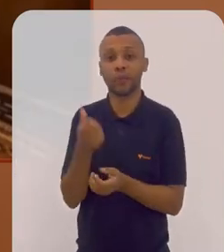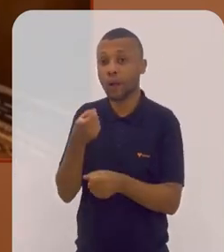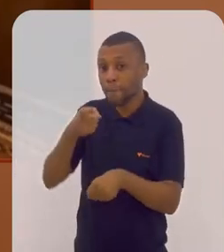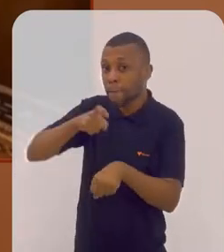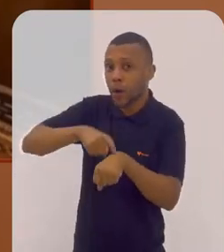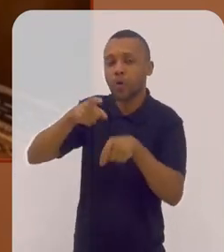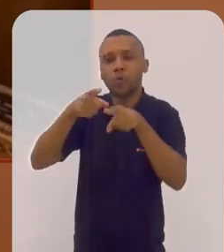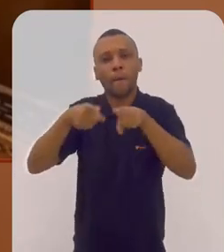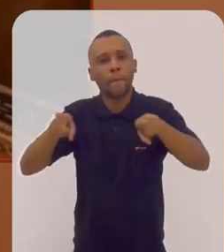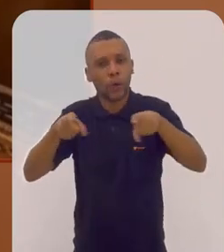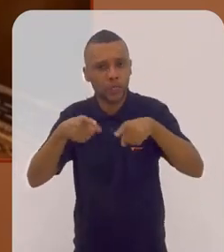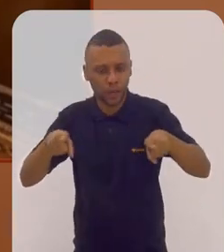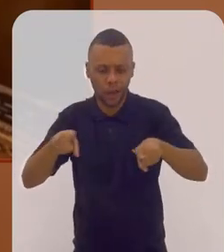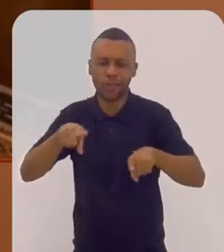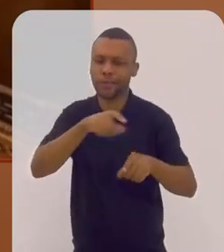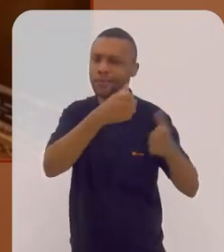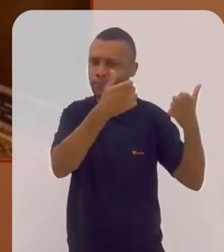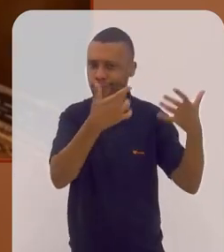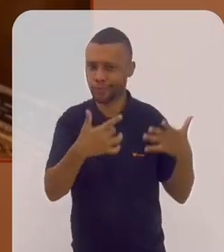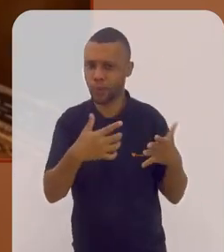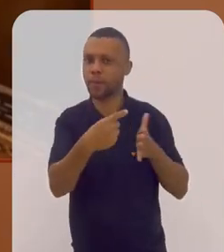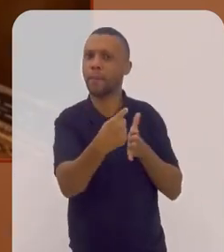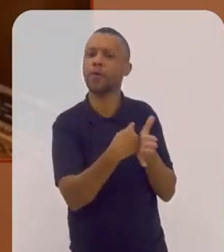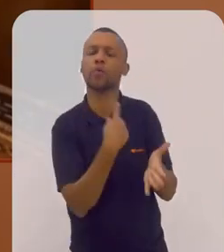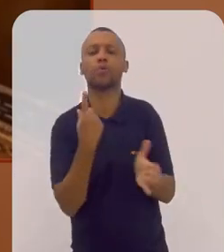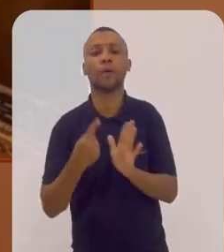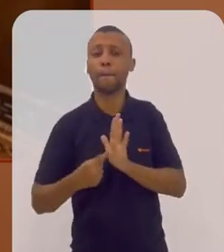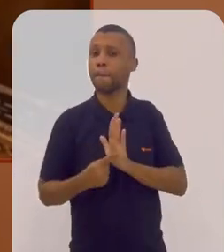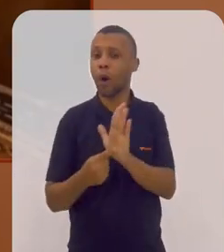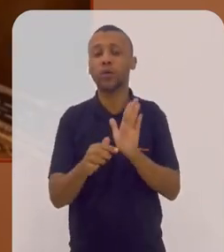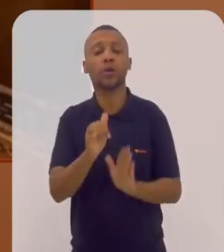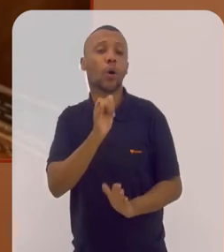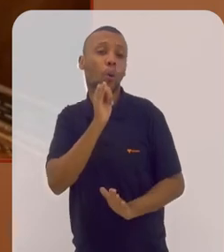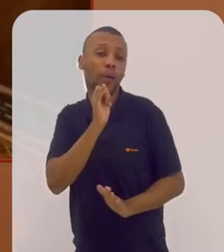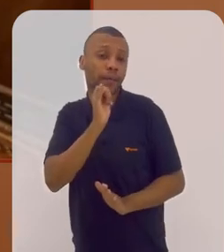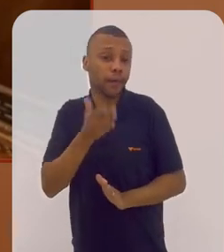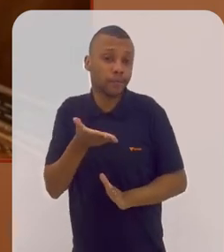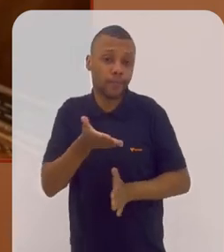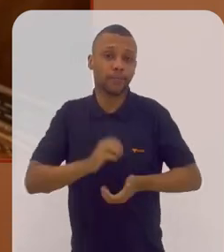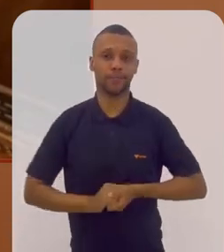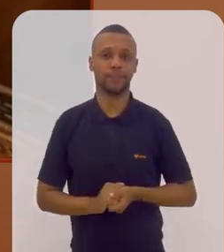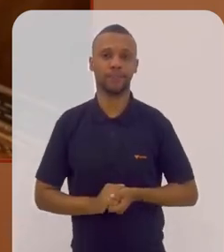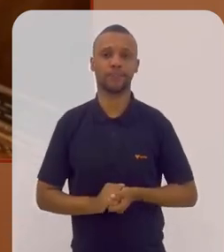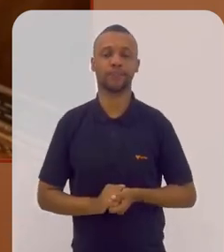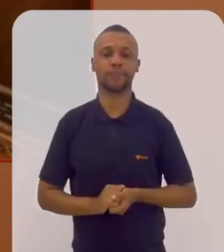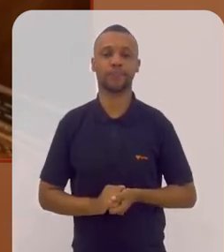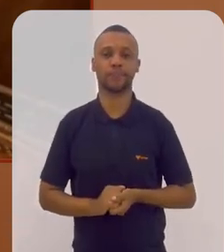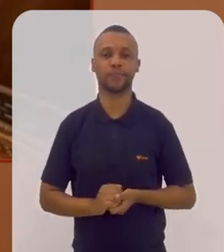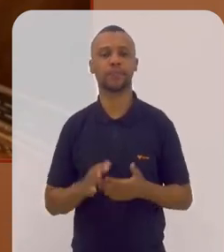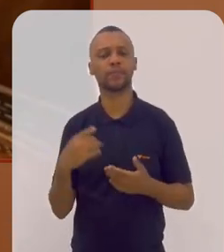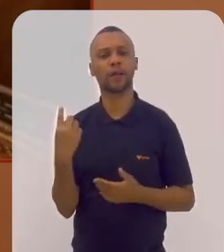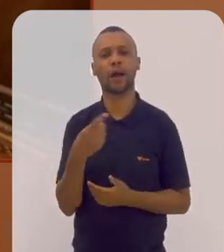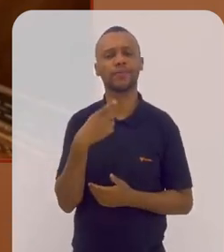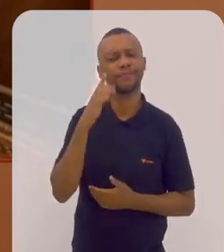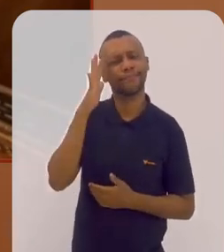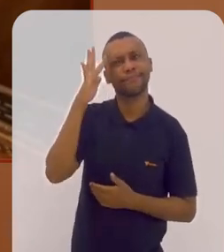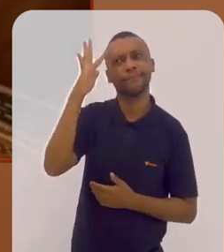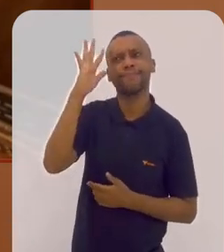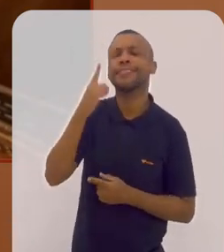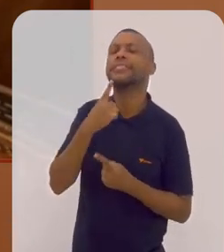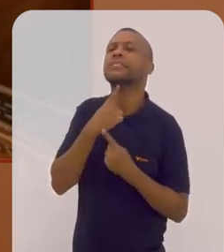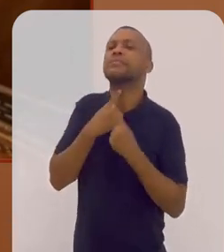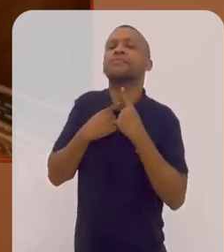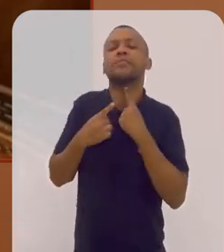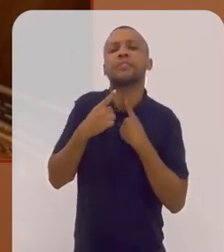musicais, como você mencionou na sua pergunta, são um exemplo disso. Então, ficamos com